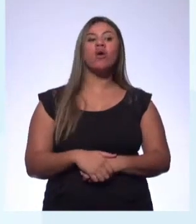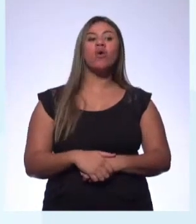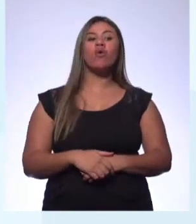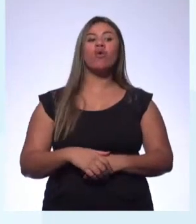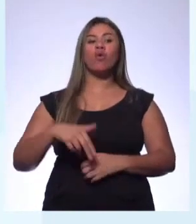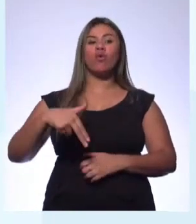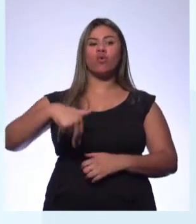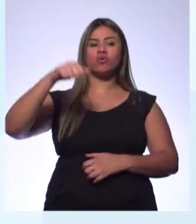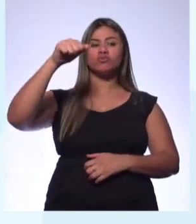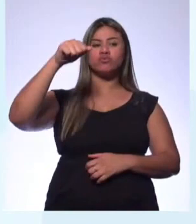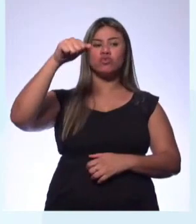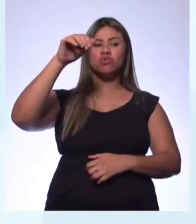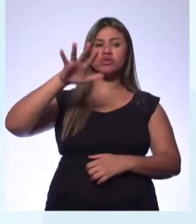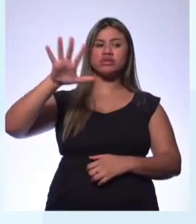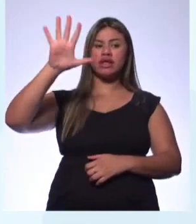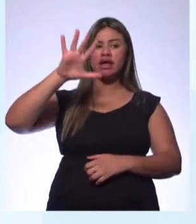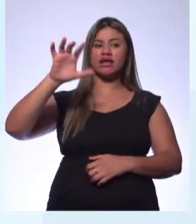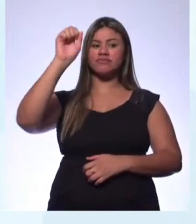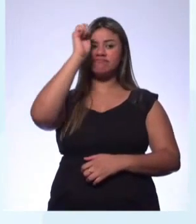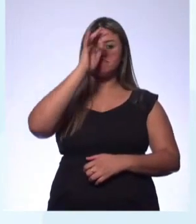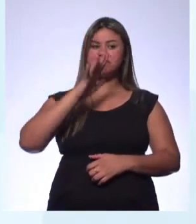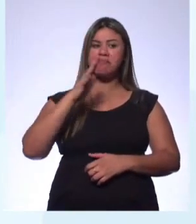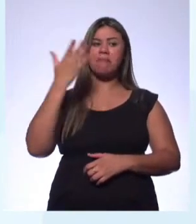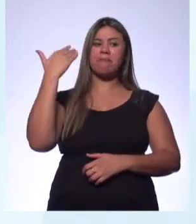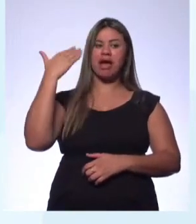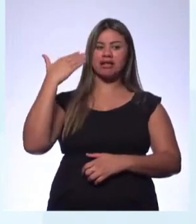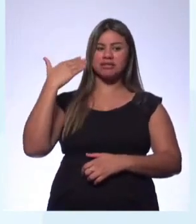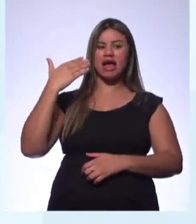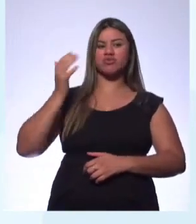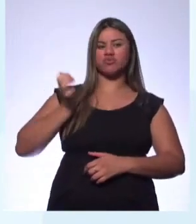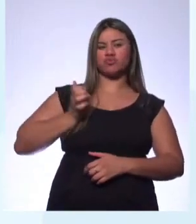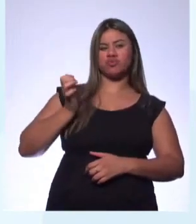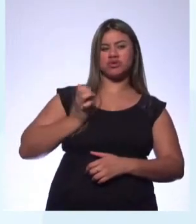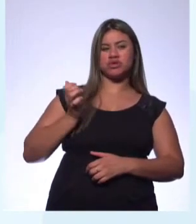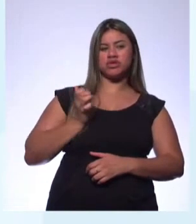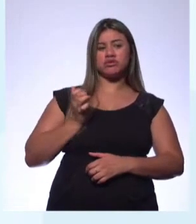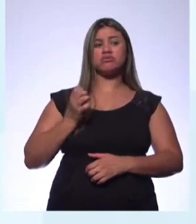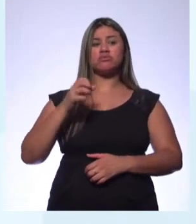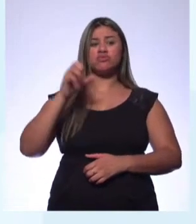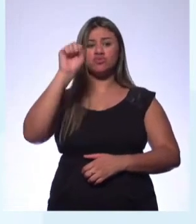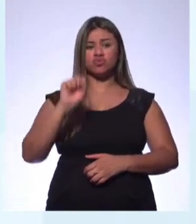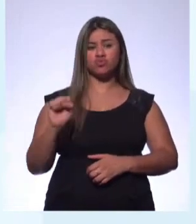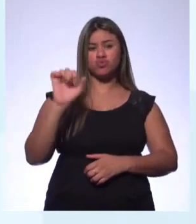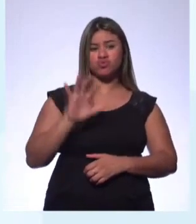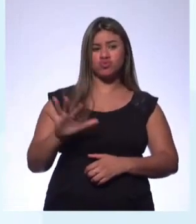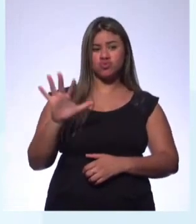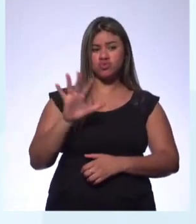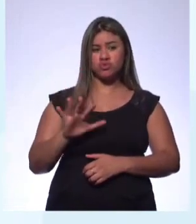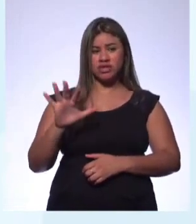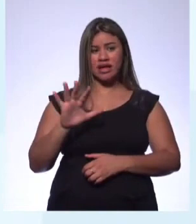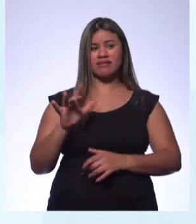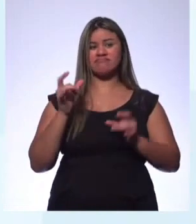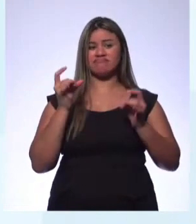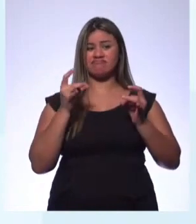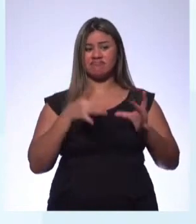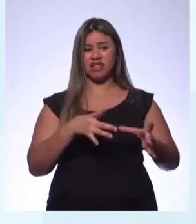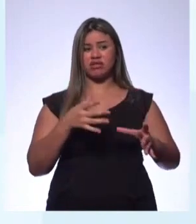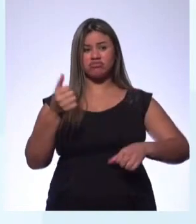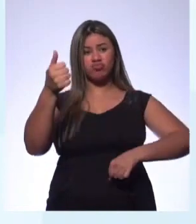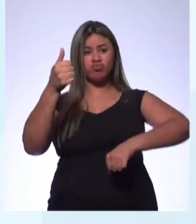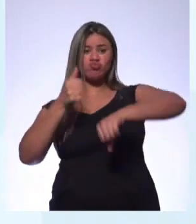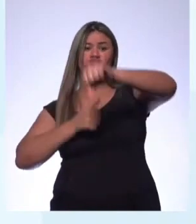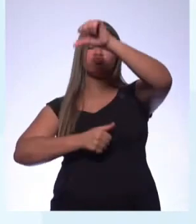Nordeste Brasileiro era a região mais rica do Brasil e o Sul-Sudeste, região de abandono. Como se deu a reviravolta é muito